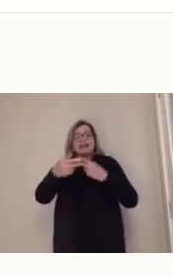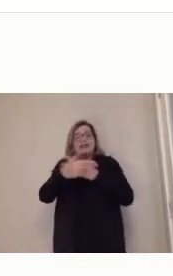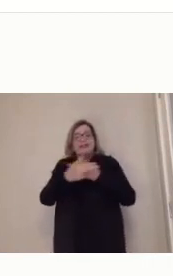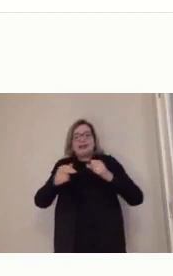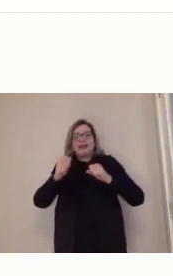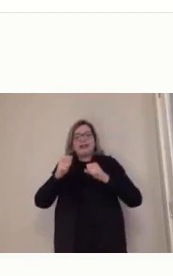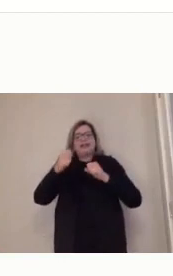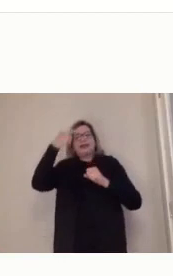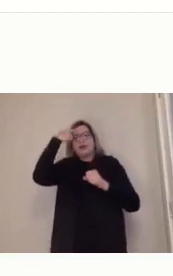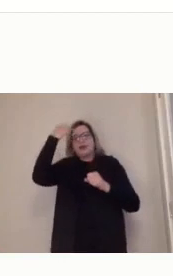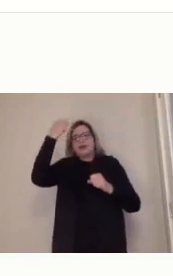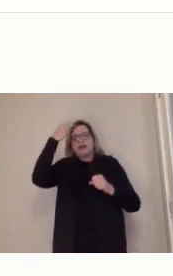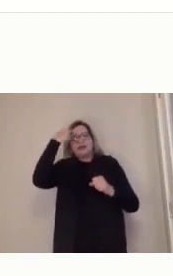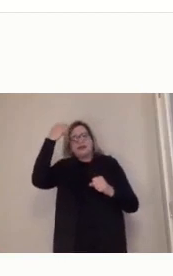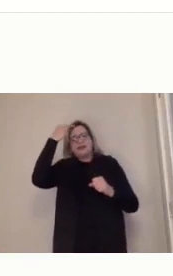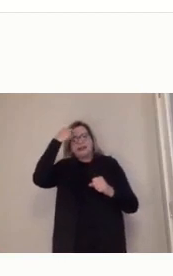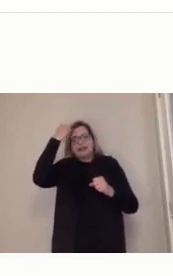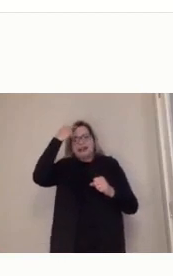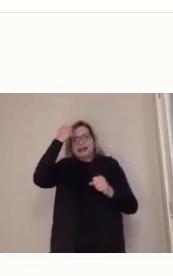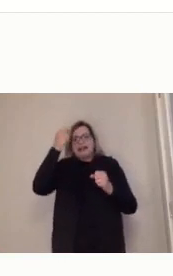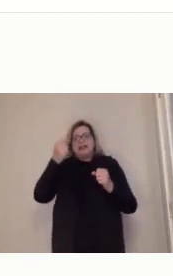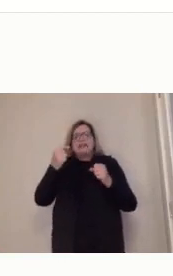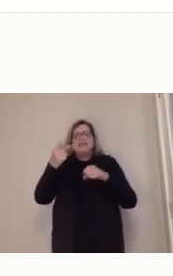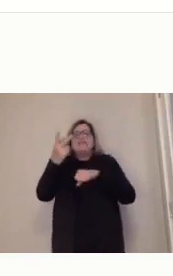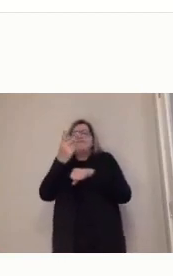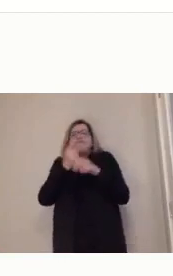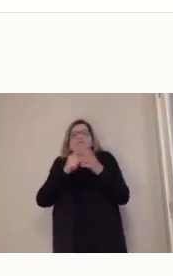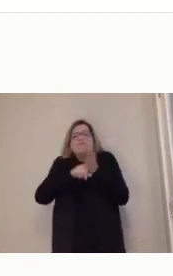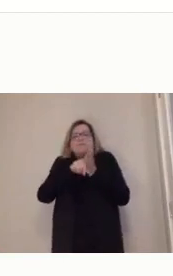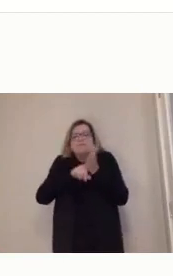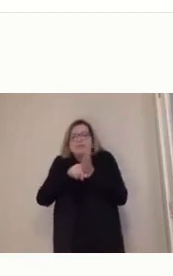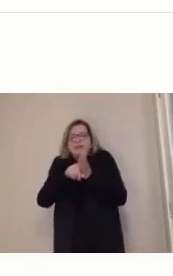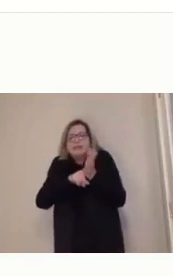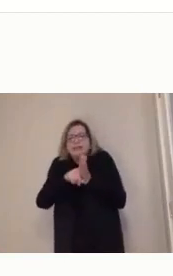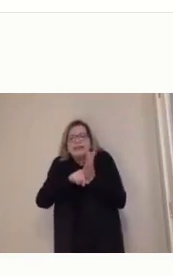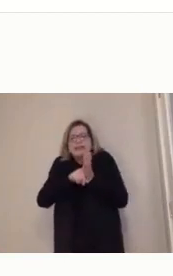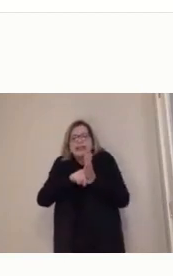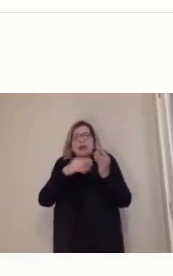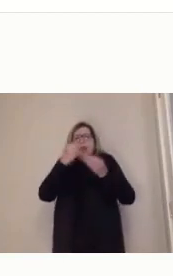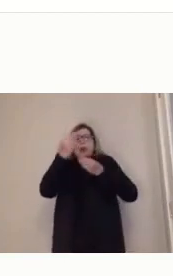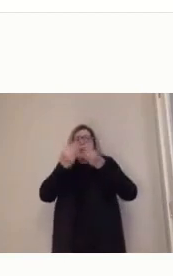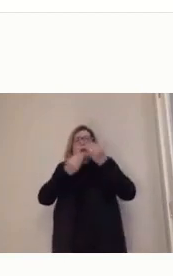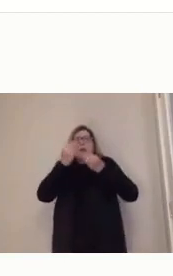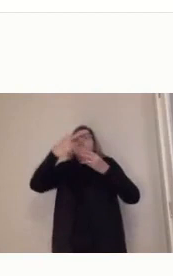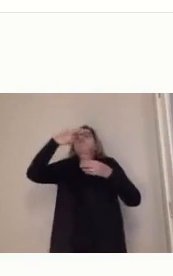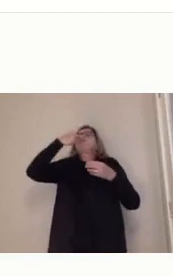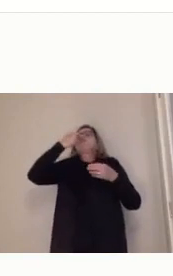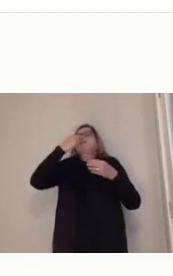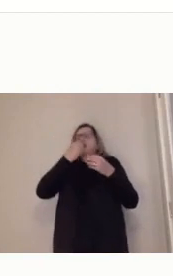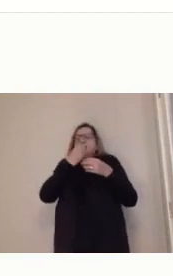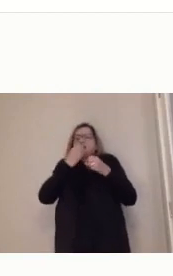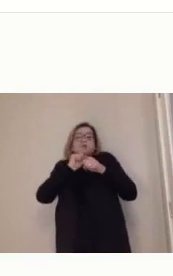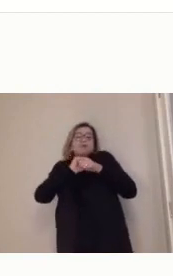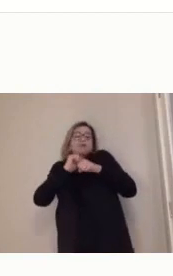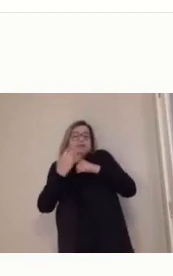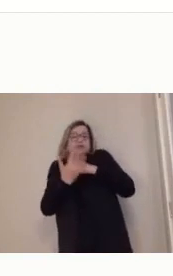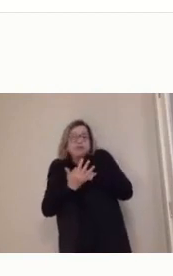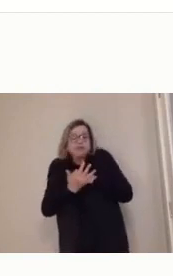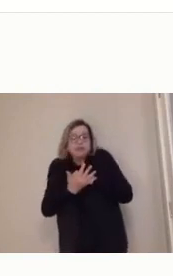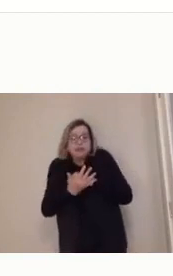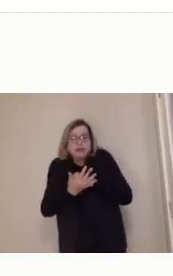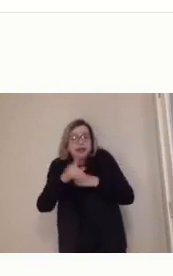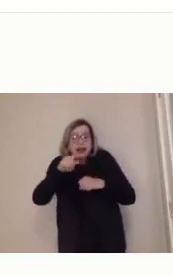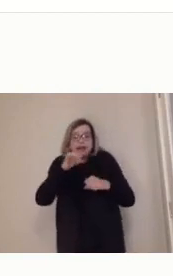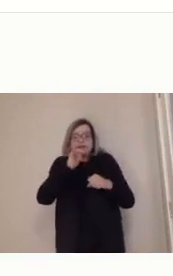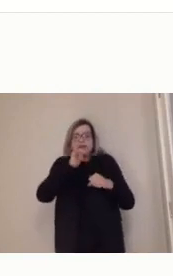vários modelos uma forma de chegar a uma vacina eficiente contra o coronavírus, esse é um exemplo que a gente tem aqui, tá, então, não há